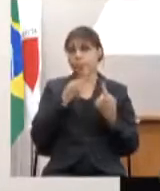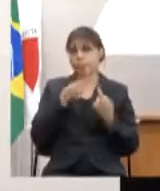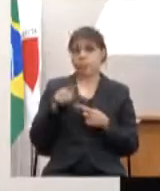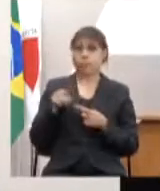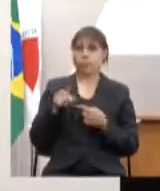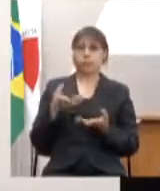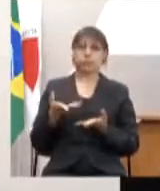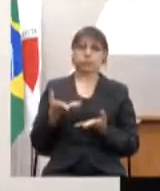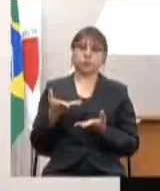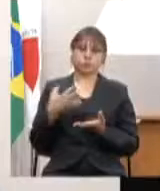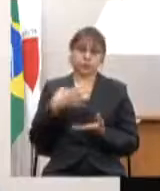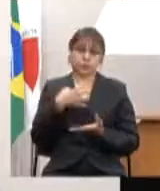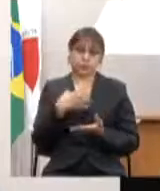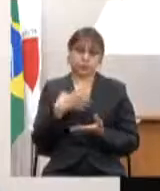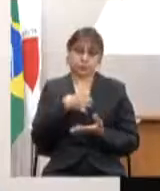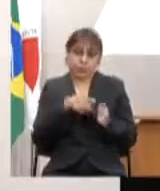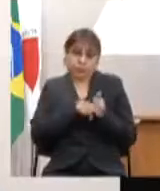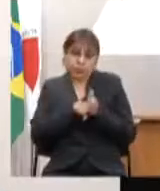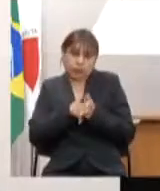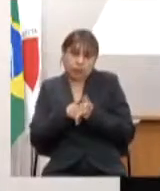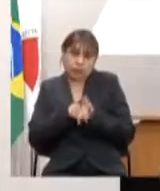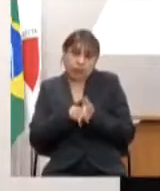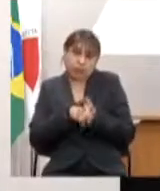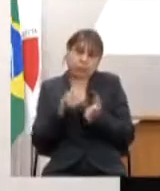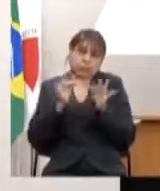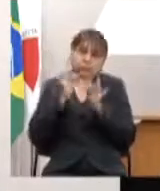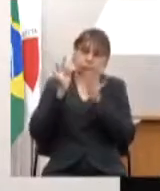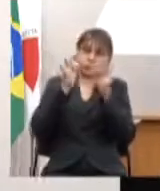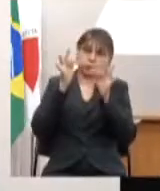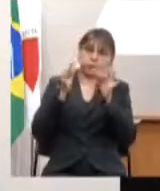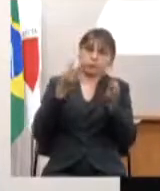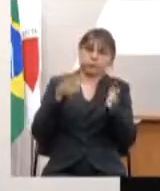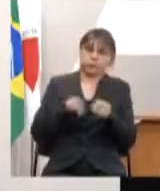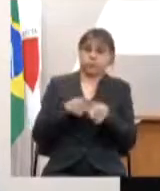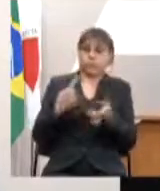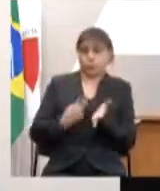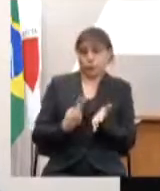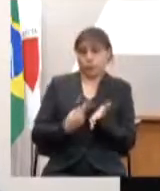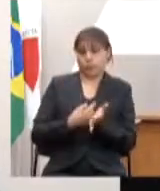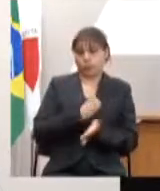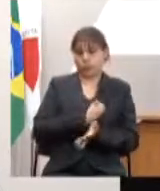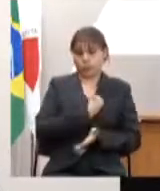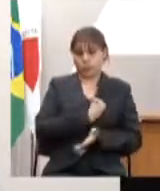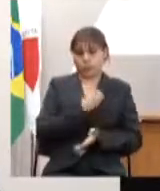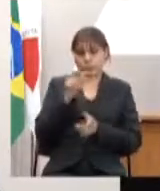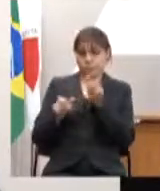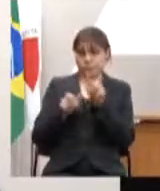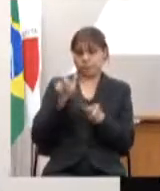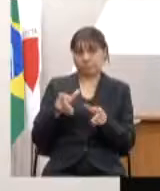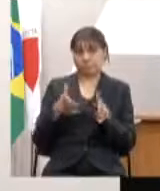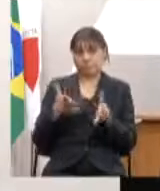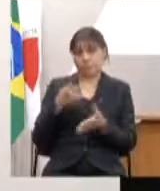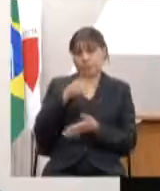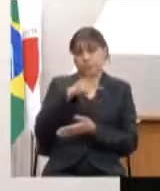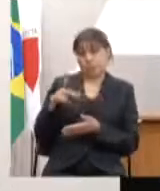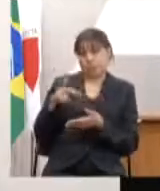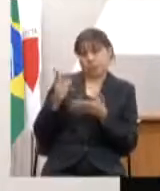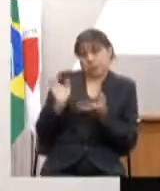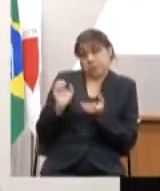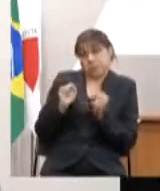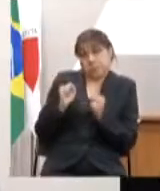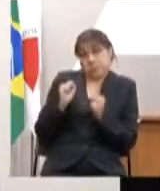ciência e ao compromisso com a vida do cidadão como do presidente a gente pode esperar tudo